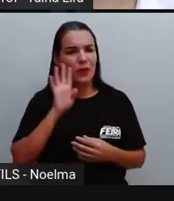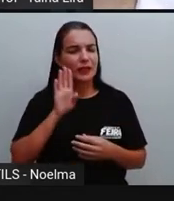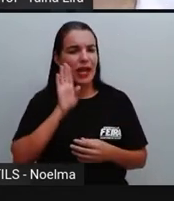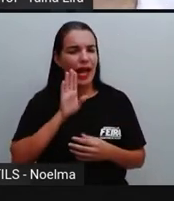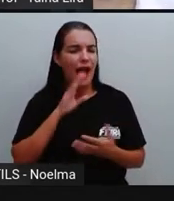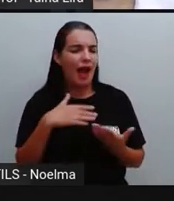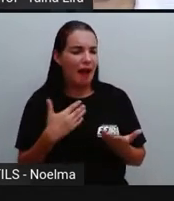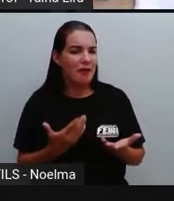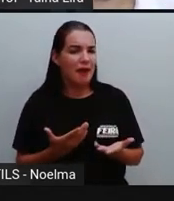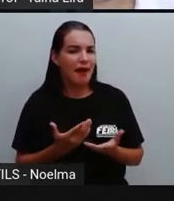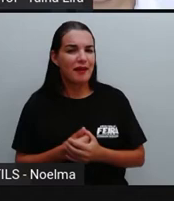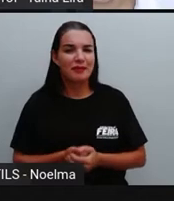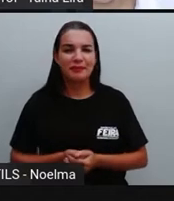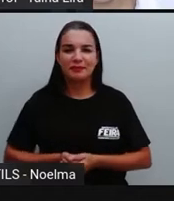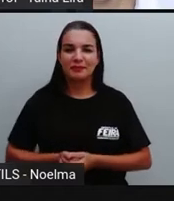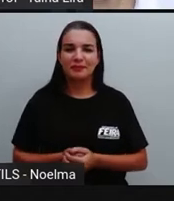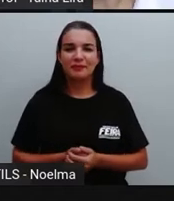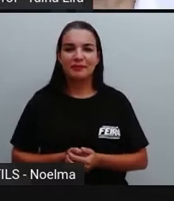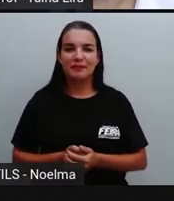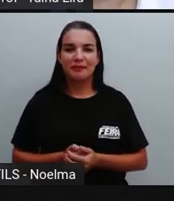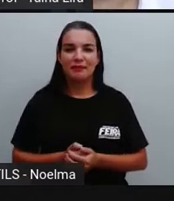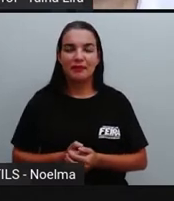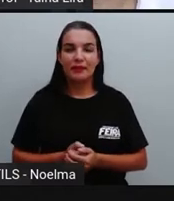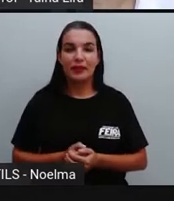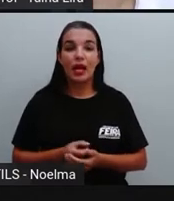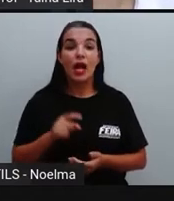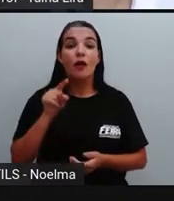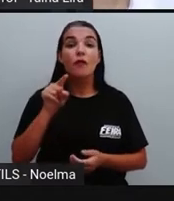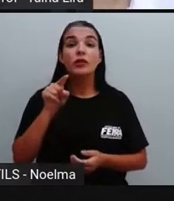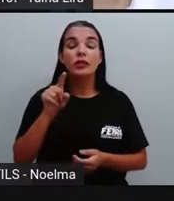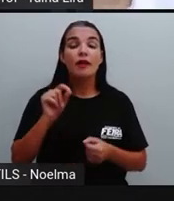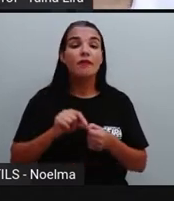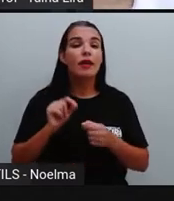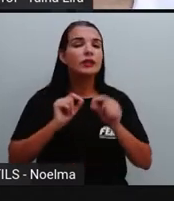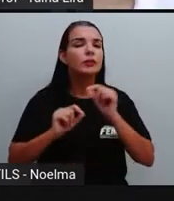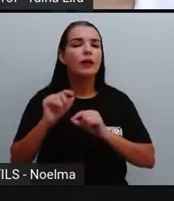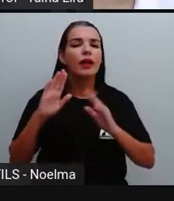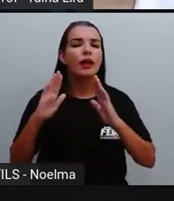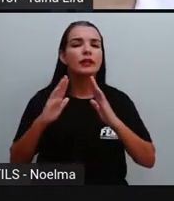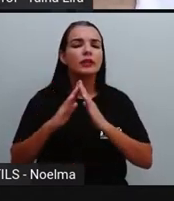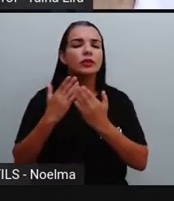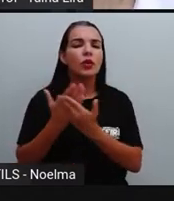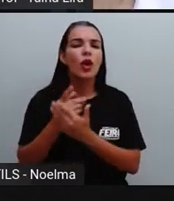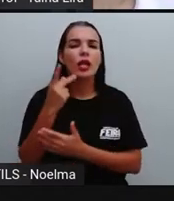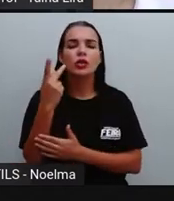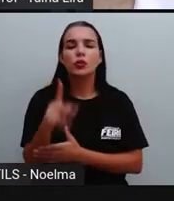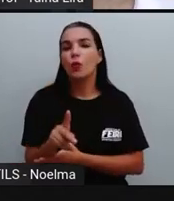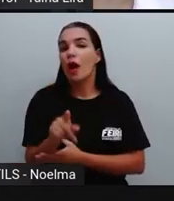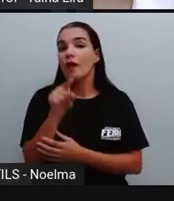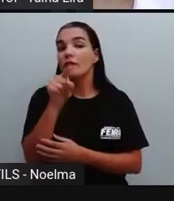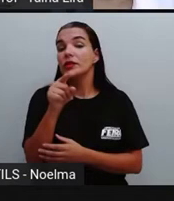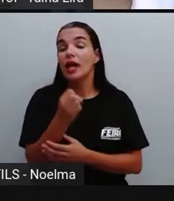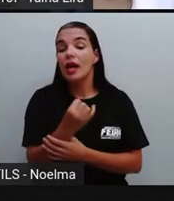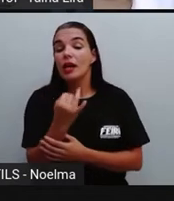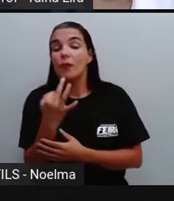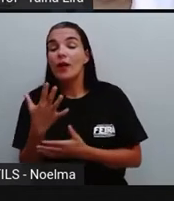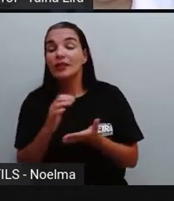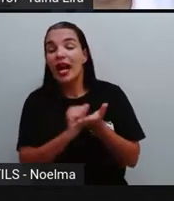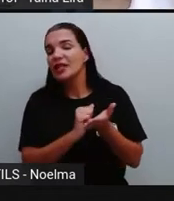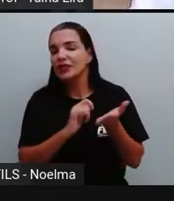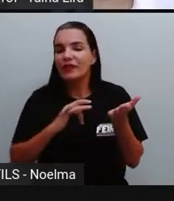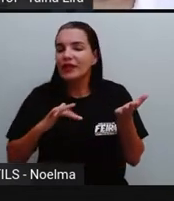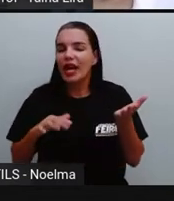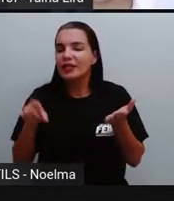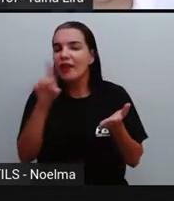Marcelo contar aí no livro, né? E você, o que é que você faz na sua escola? Quais são aí as atividades que você